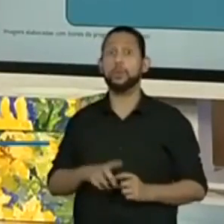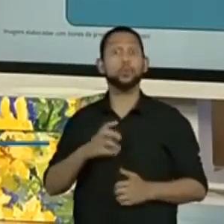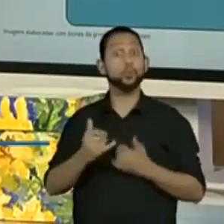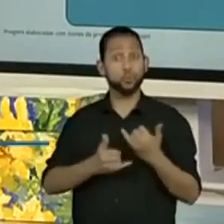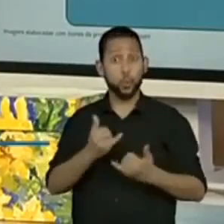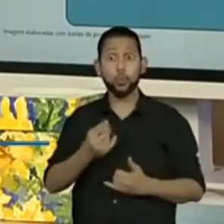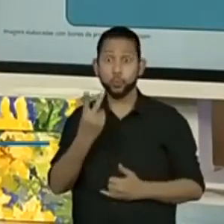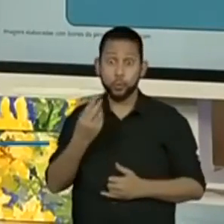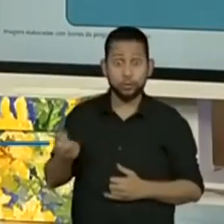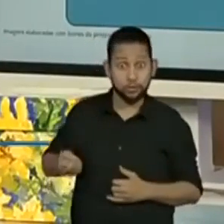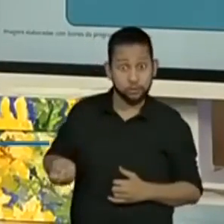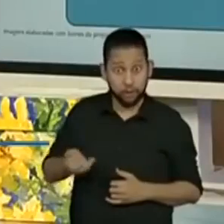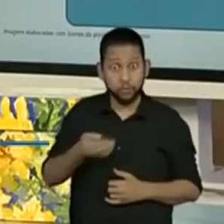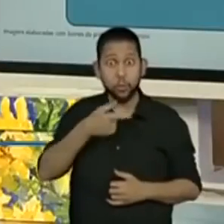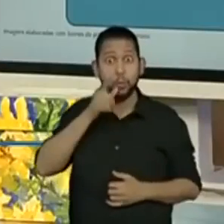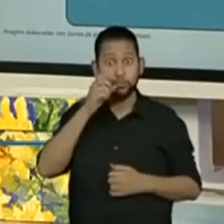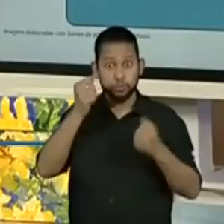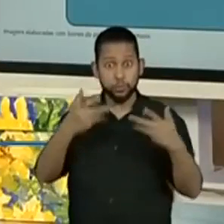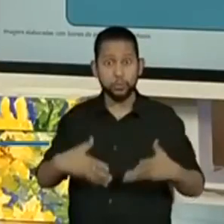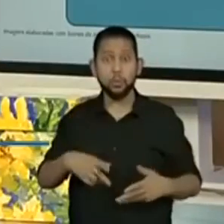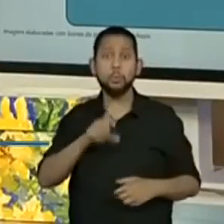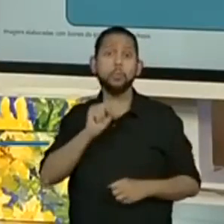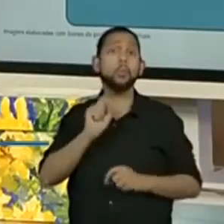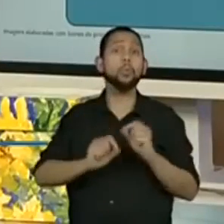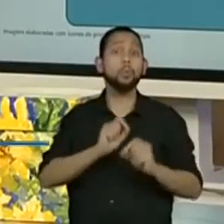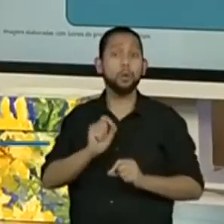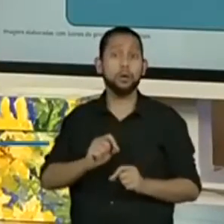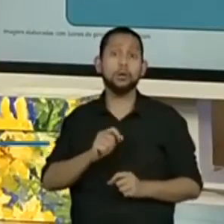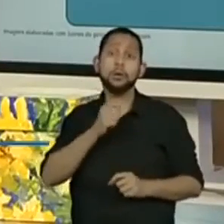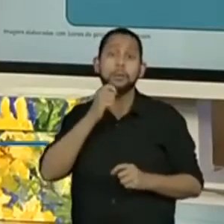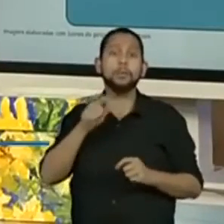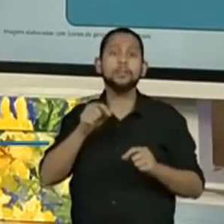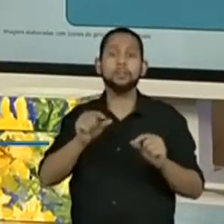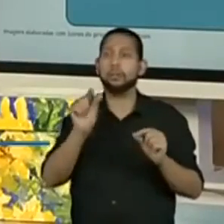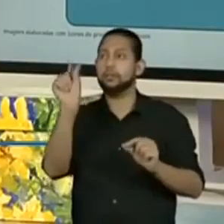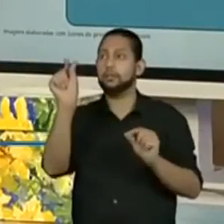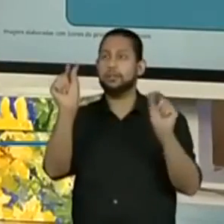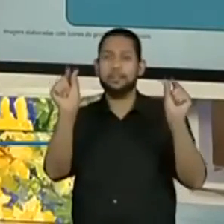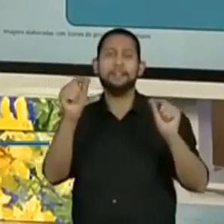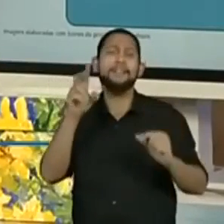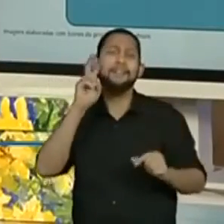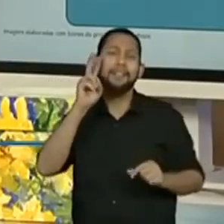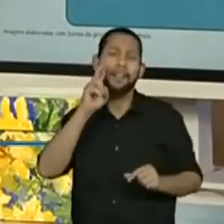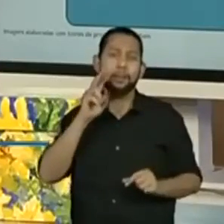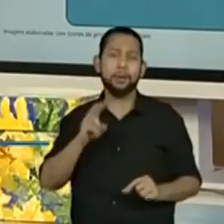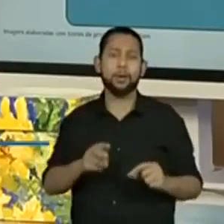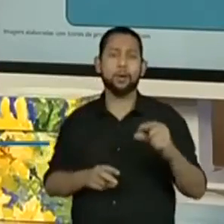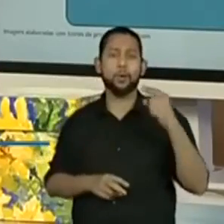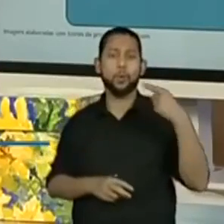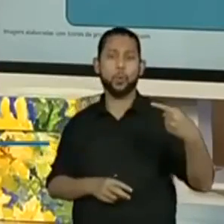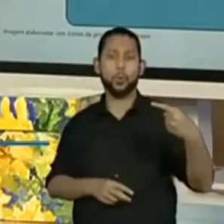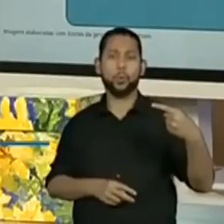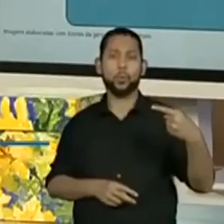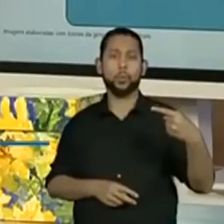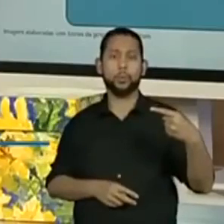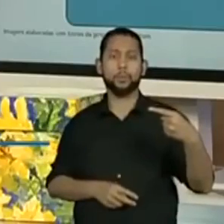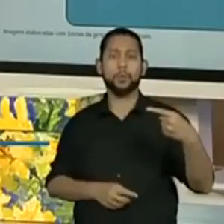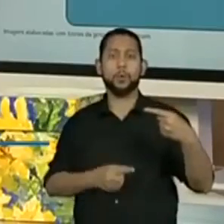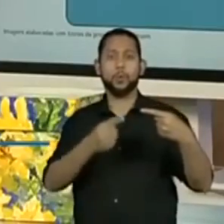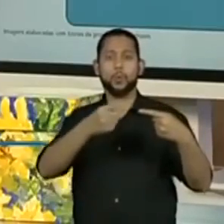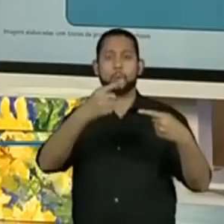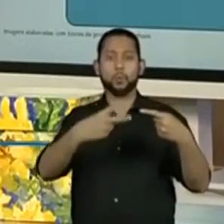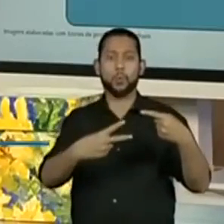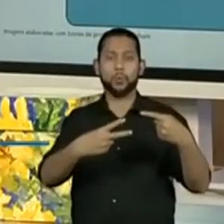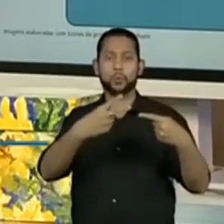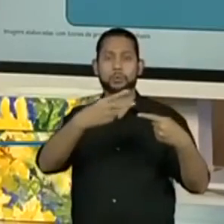dois dados que a gente falou ontem. Ele pode fazer num esquema, que lembra ontem que estava assim, um, um e um,